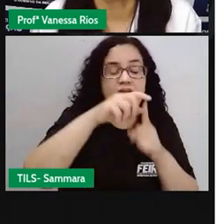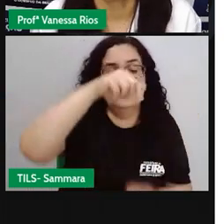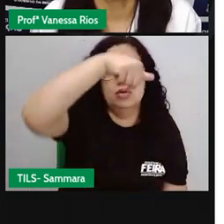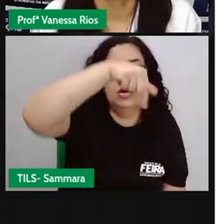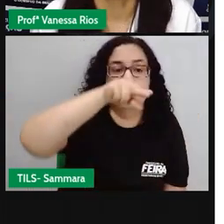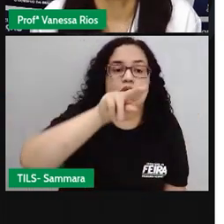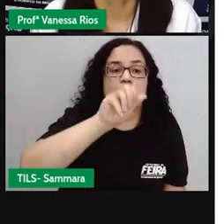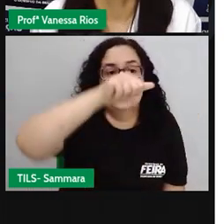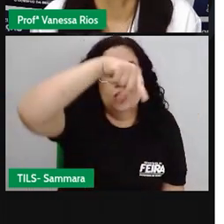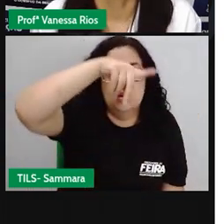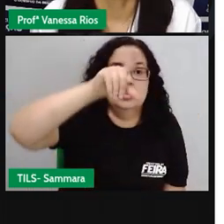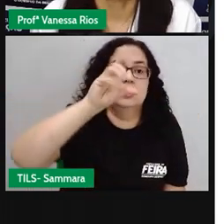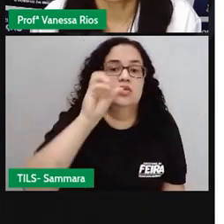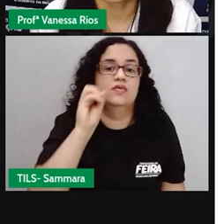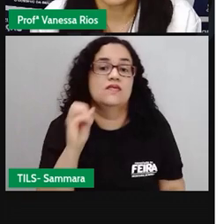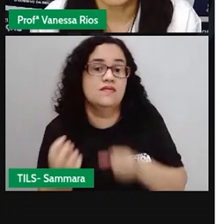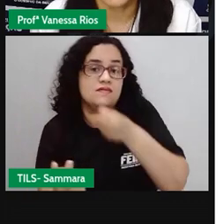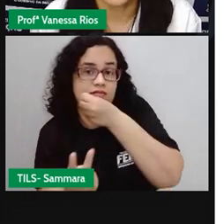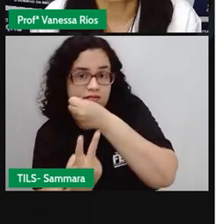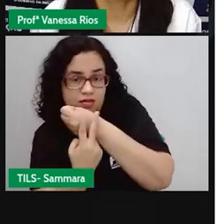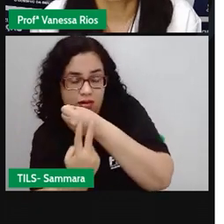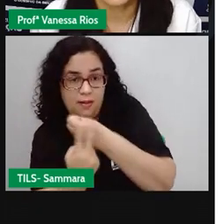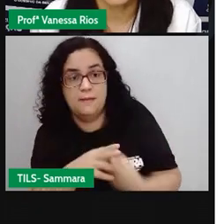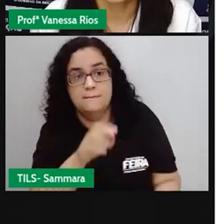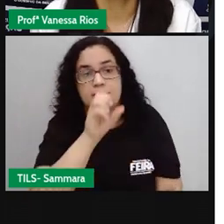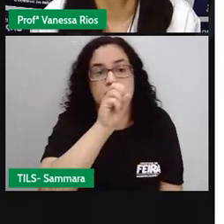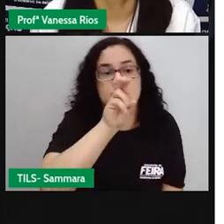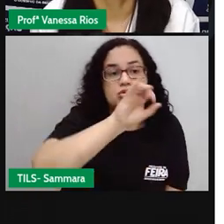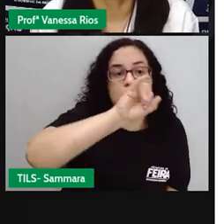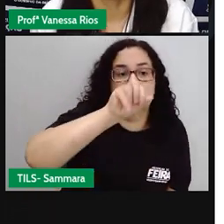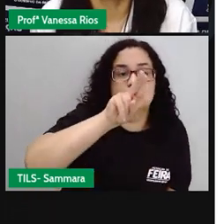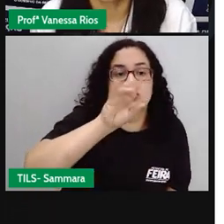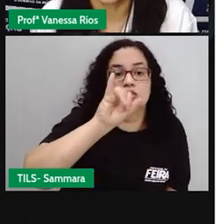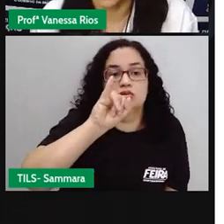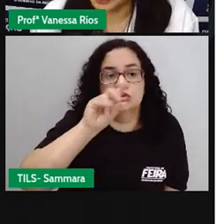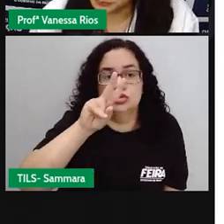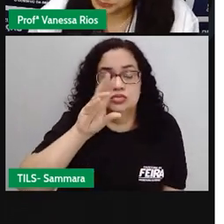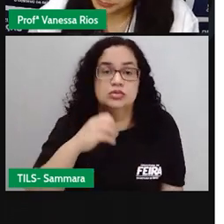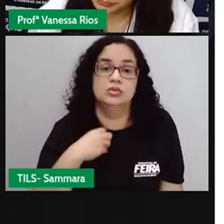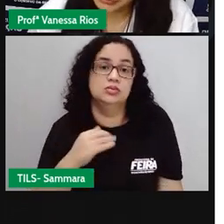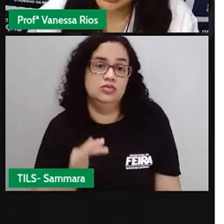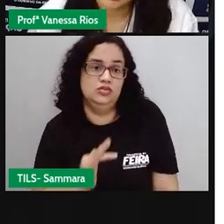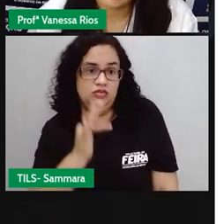Então isso aí é o verbo no modo subjuntivo no tempo futuro.